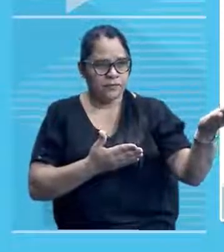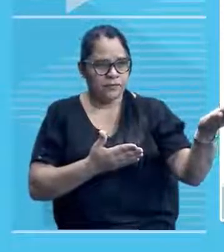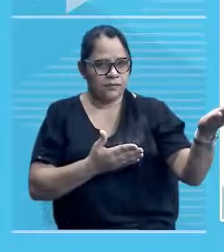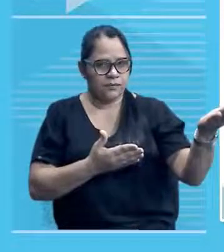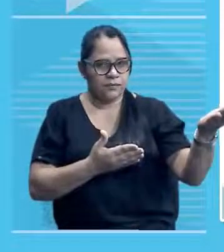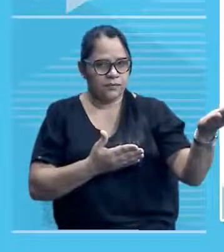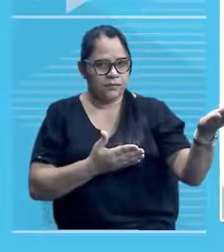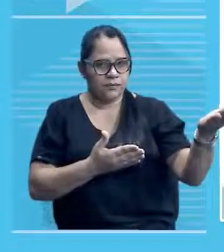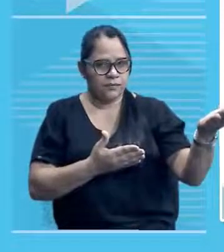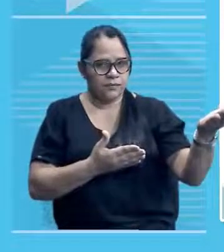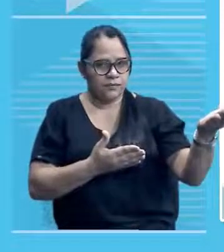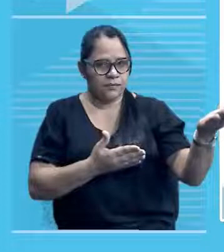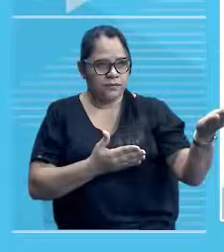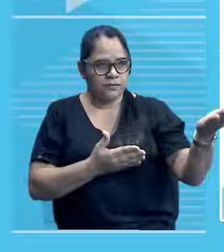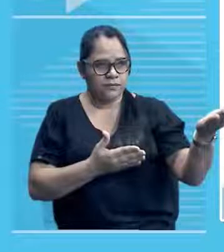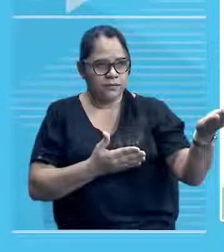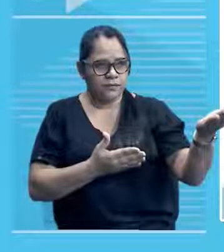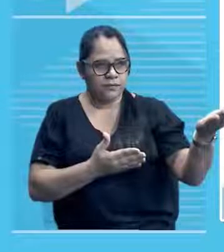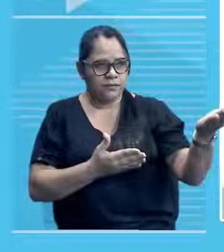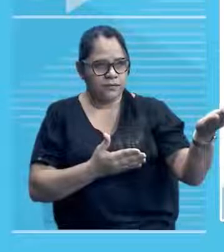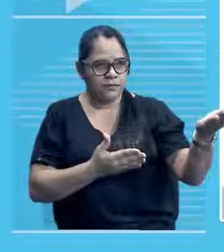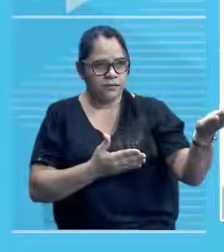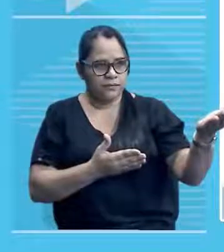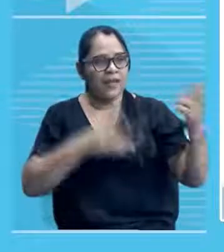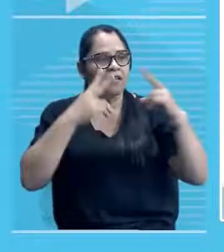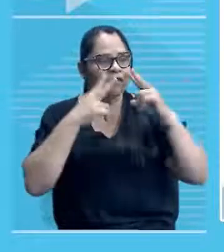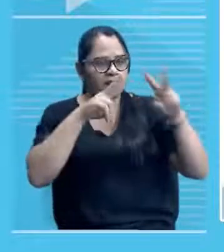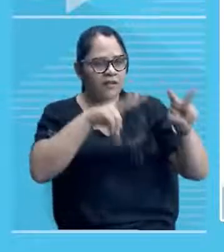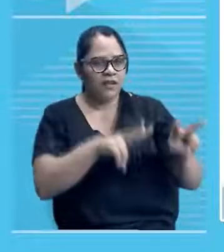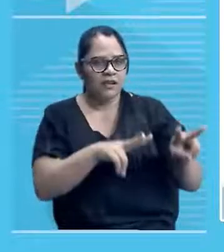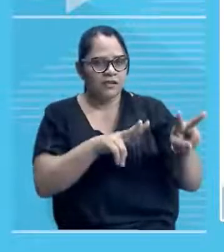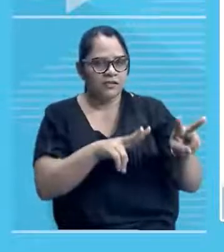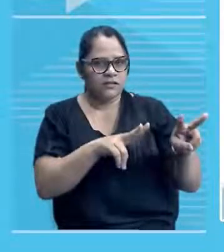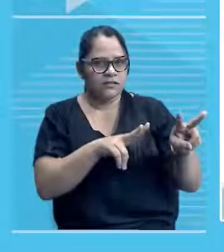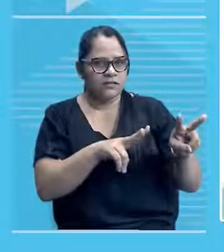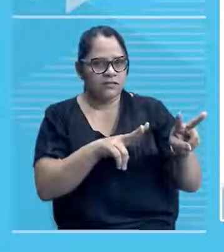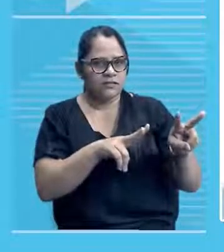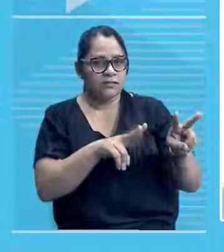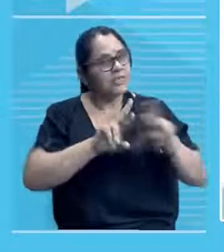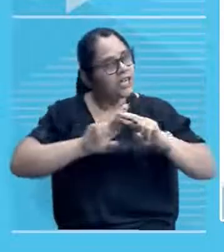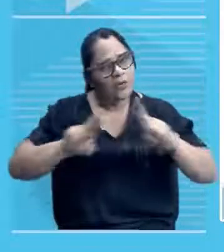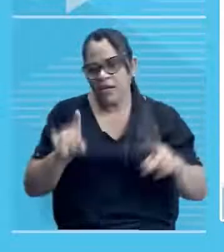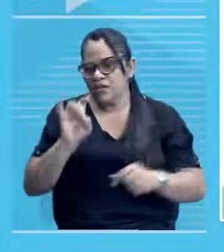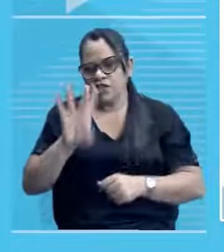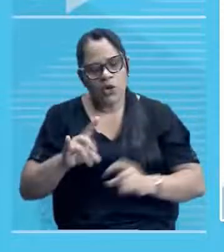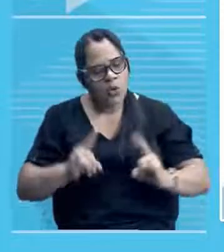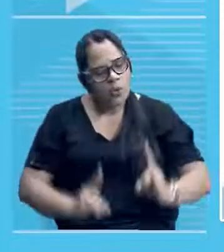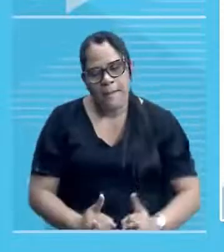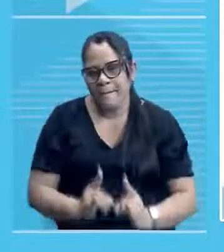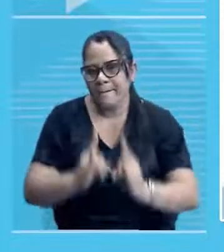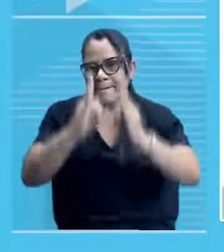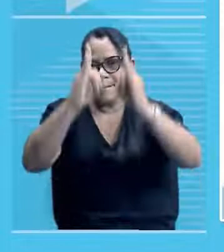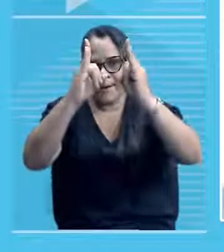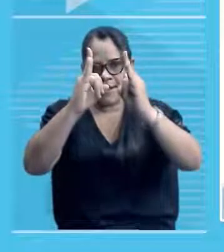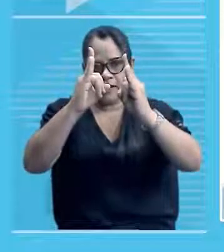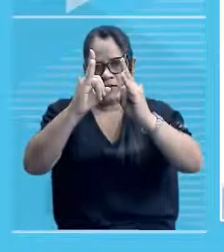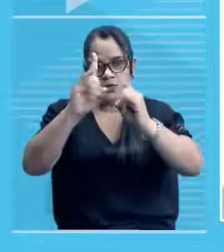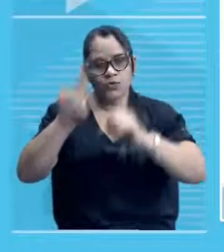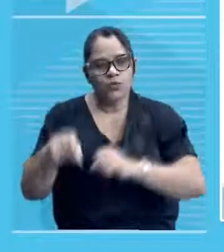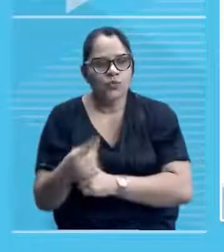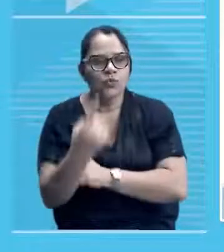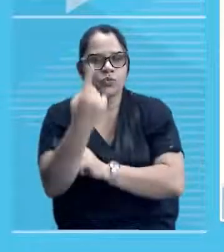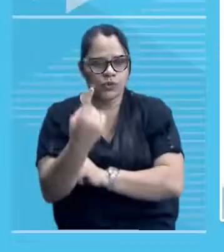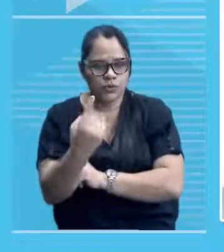Então, essa parte aqui, né? Você vê que não é apenas um prédio fixo, né? Você vê que são